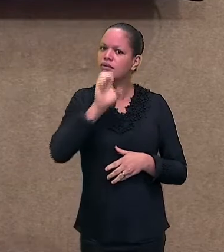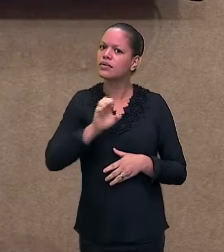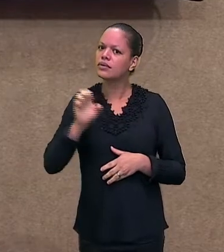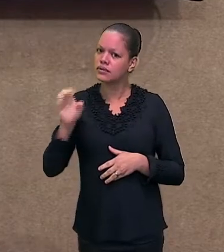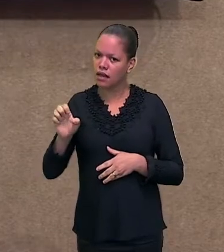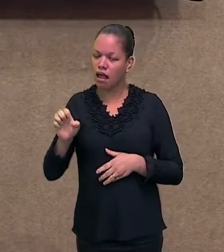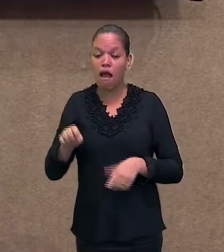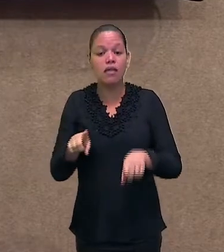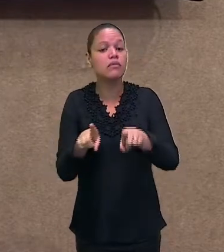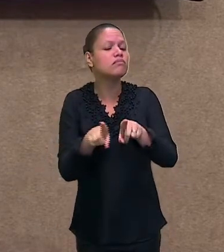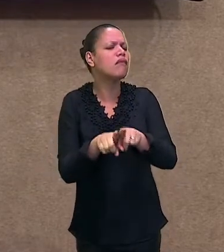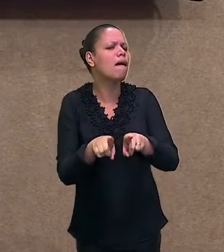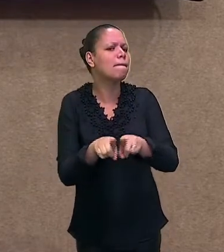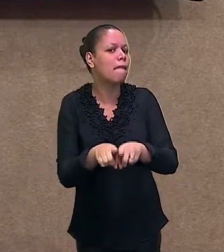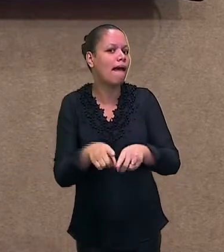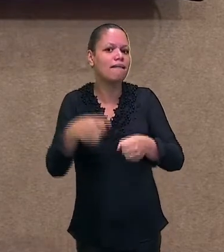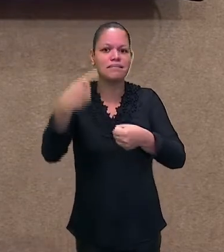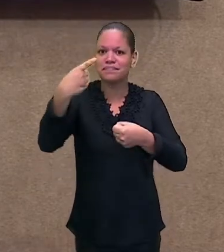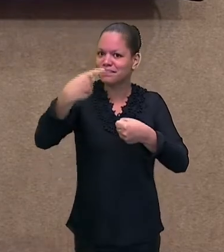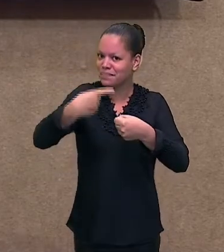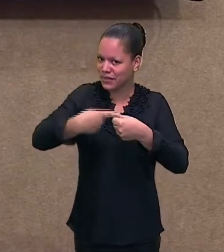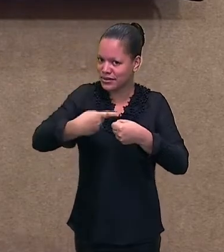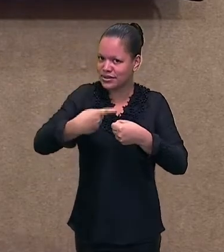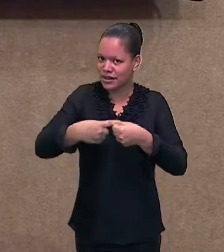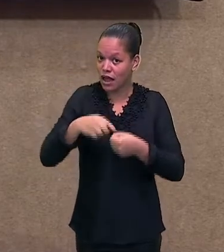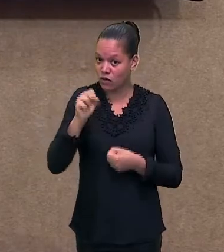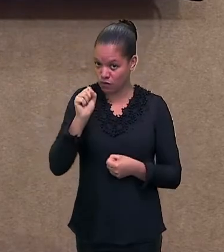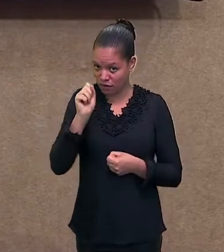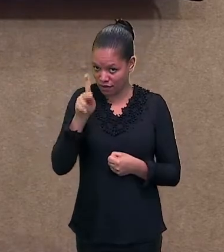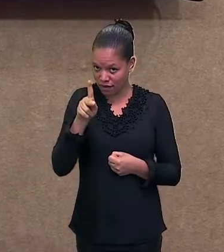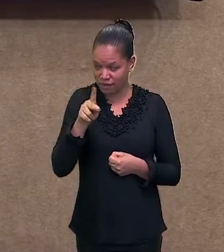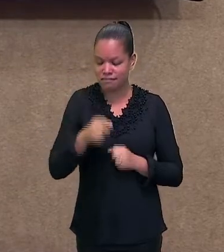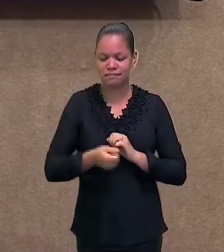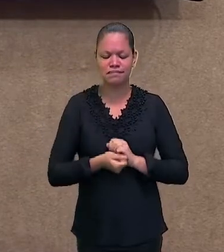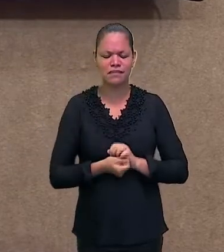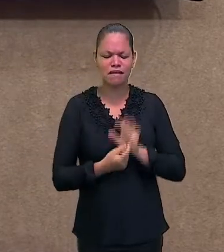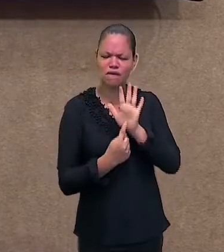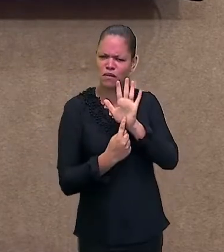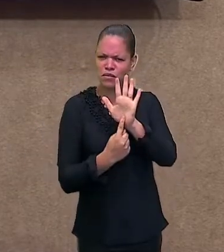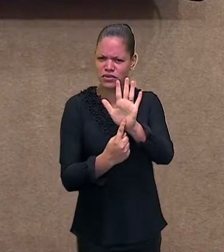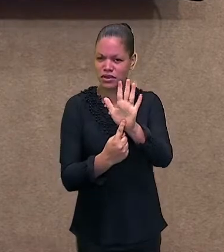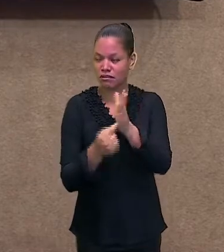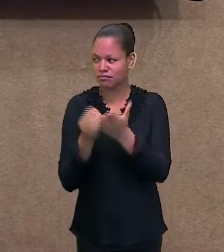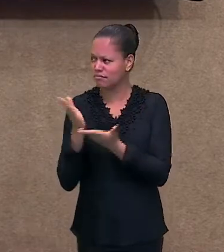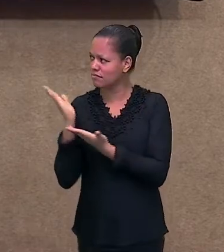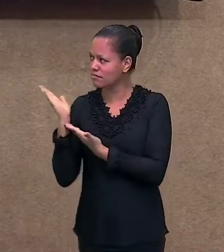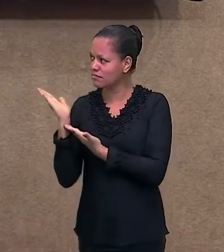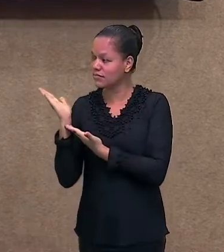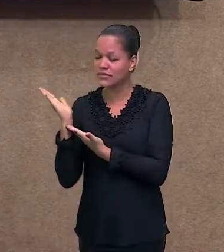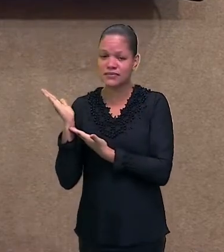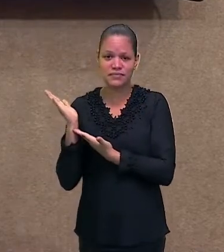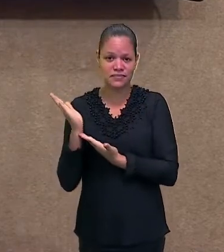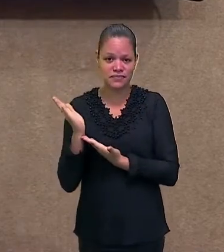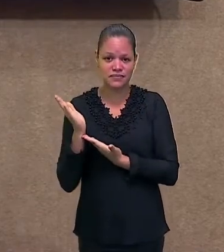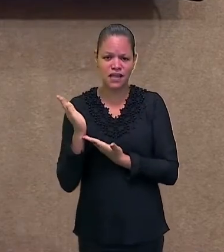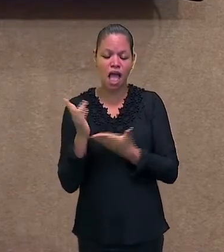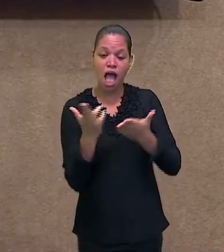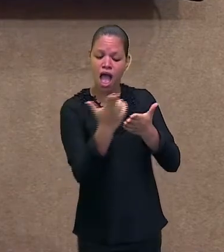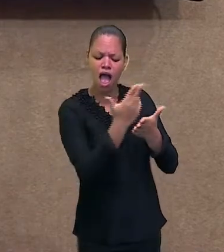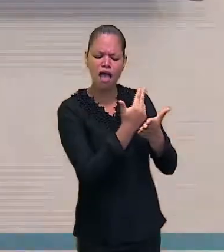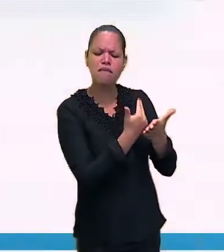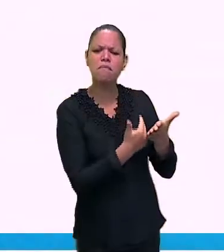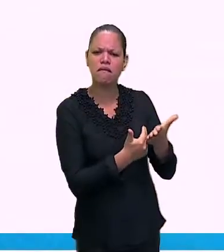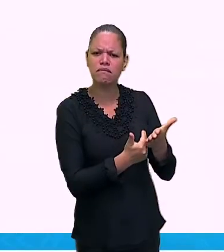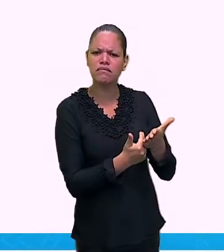sobre os indígenas dentro do nosso estado. Coloquei aí para vocês essa imagem dos